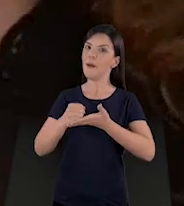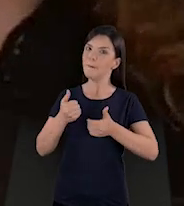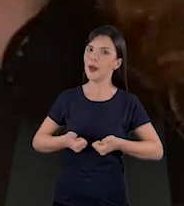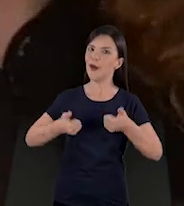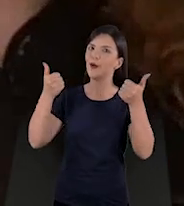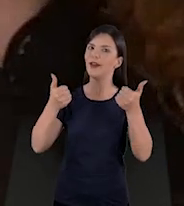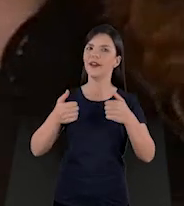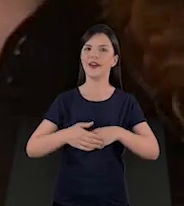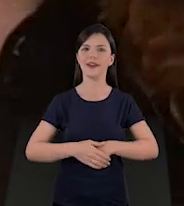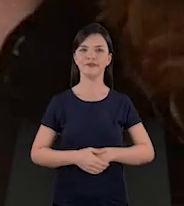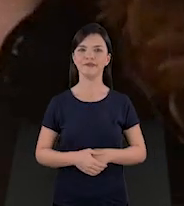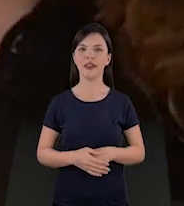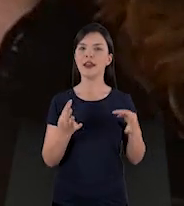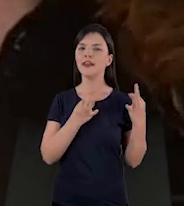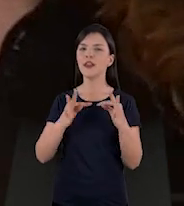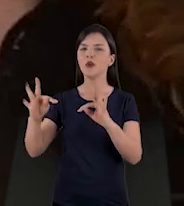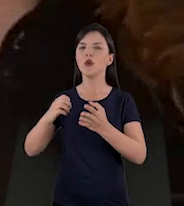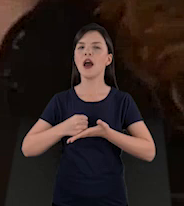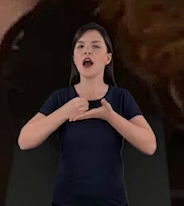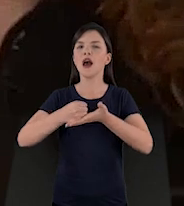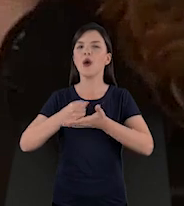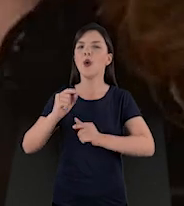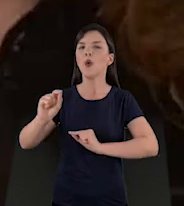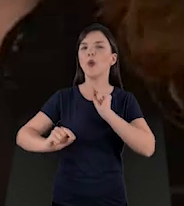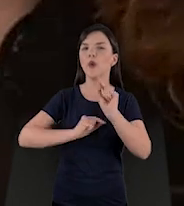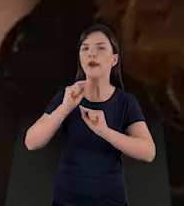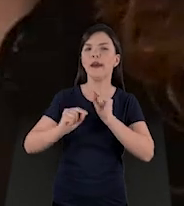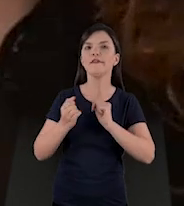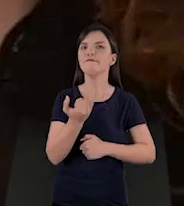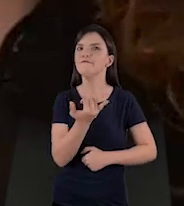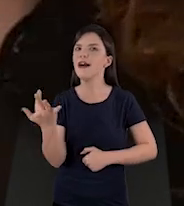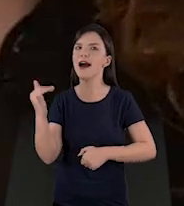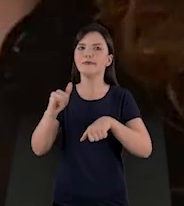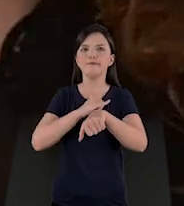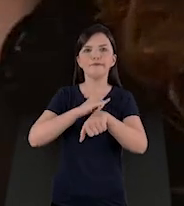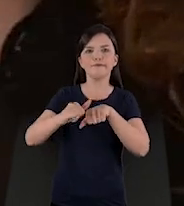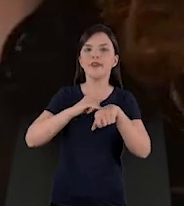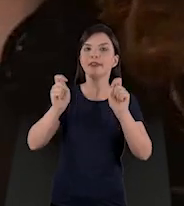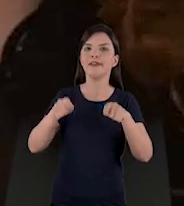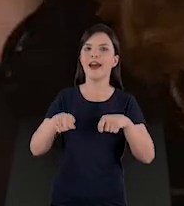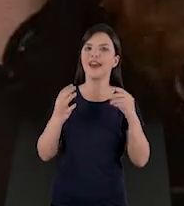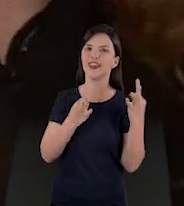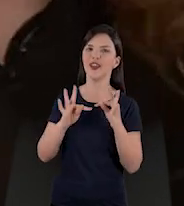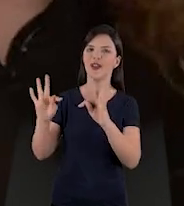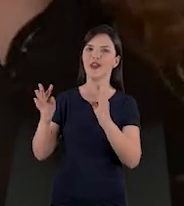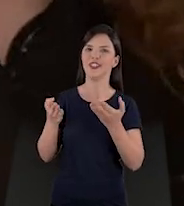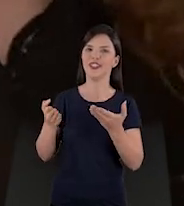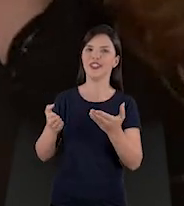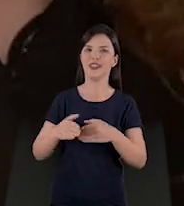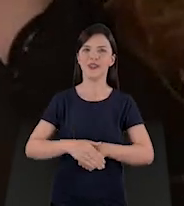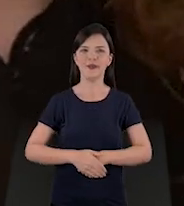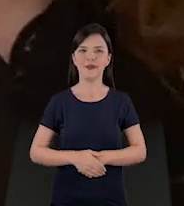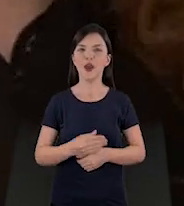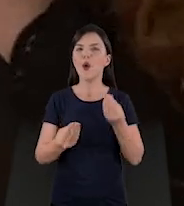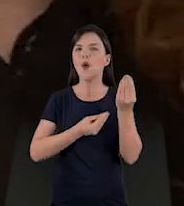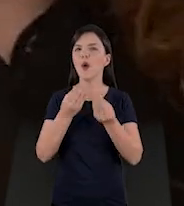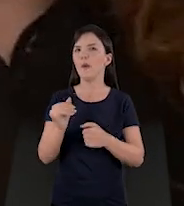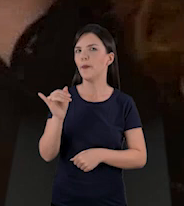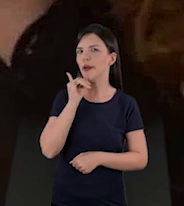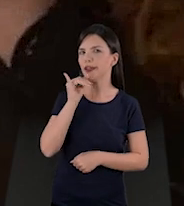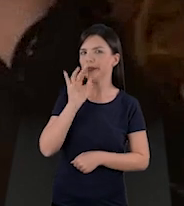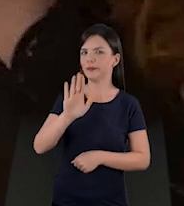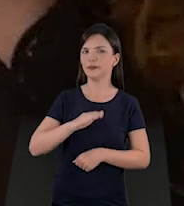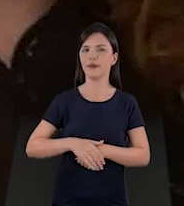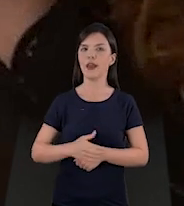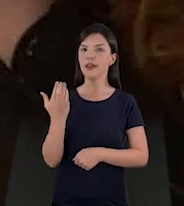coisa, você falou certinho. Ela acaba ajudando, ela acaba servindo até como um meio, né? Então, assim, na verdade é meio que